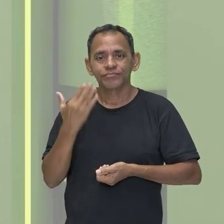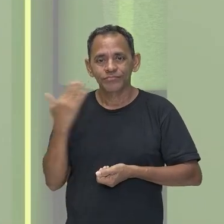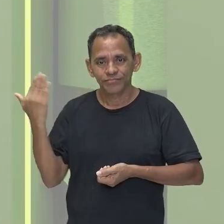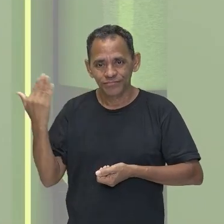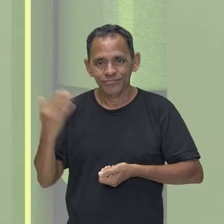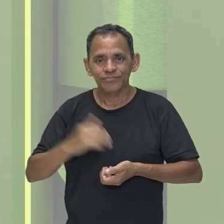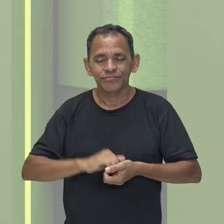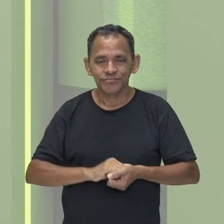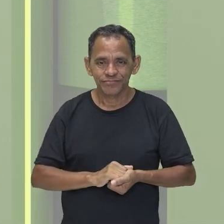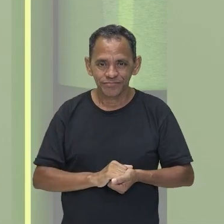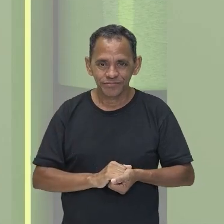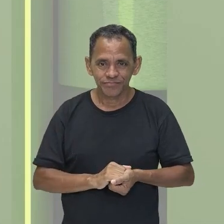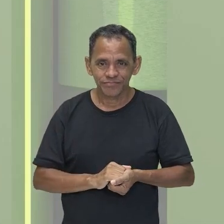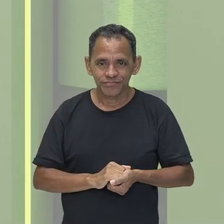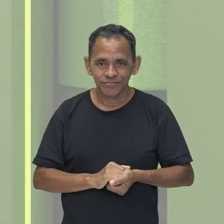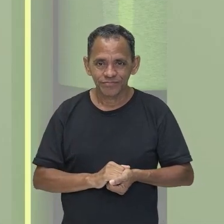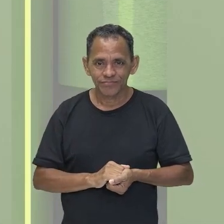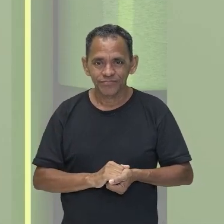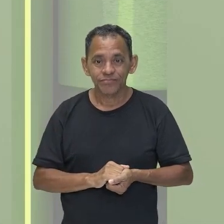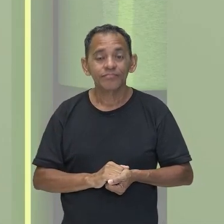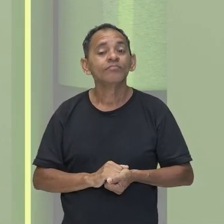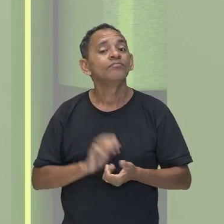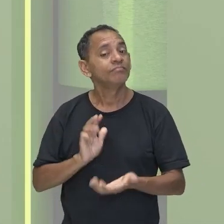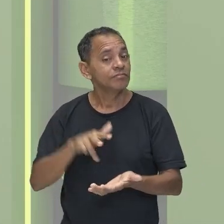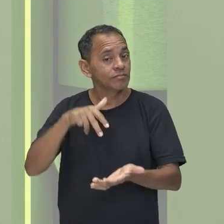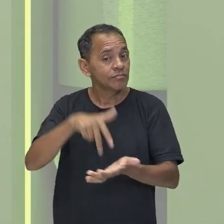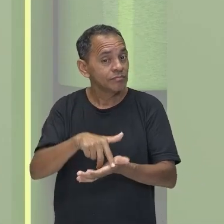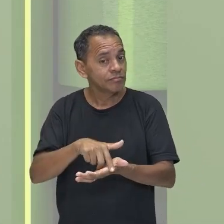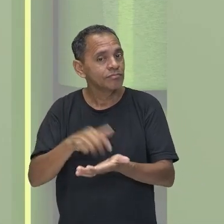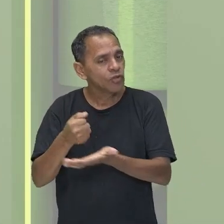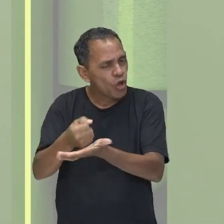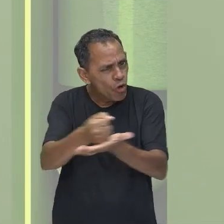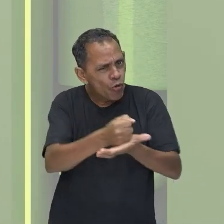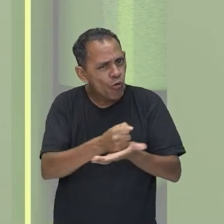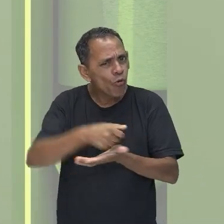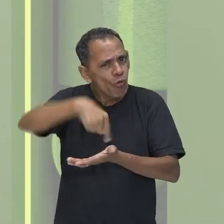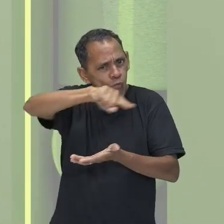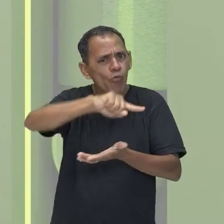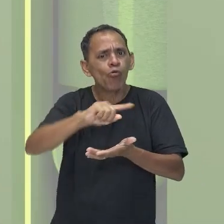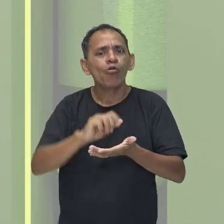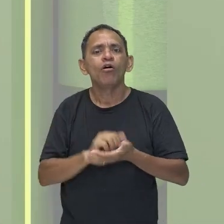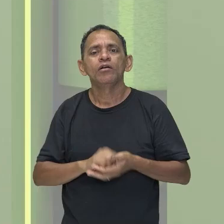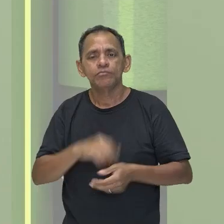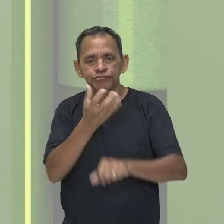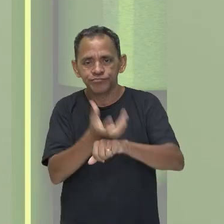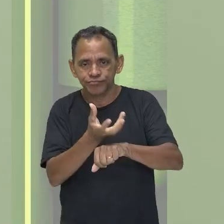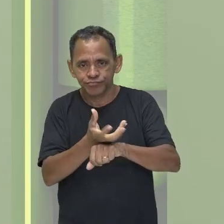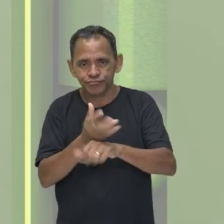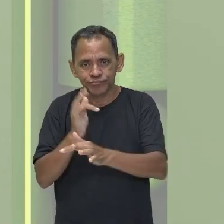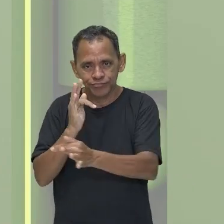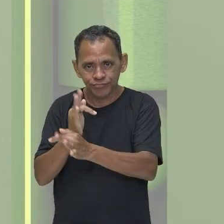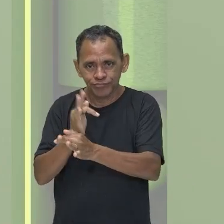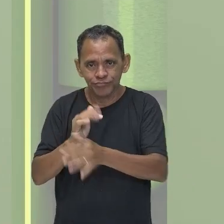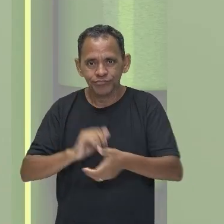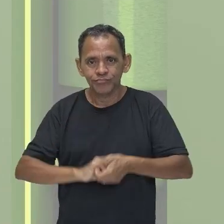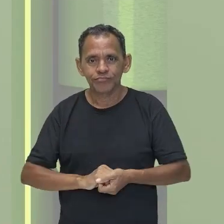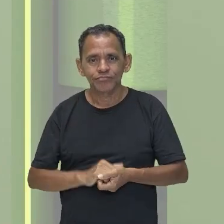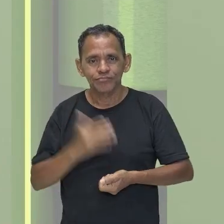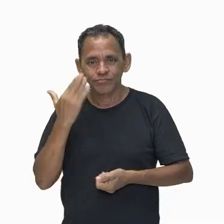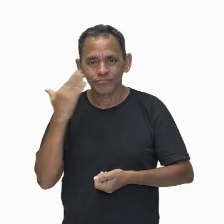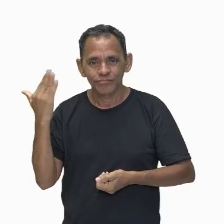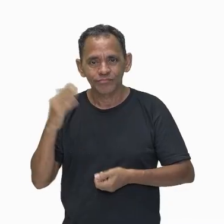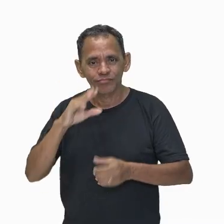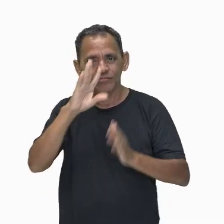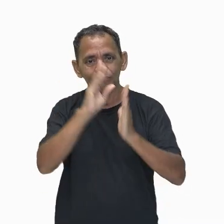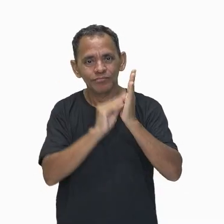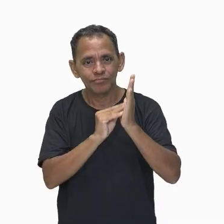Kelvin, o Lorde da Física, e estou aqui para te auxiliar nessa disciplina tão maravilhosa. Vamos ver qual é conteúdo da aula de